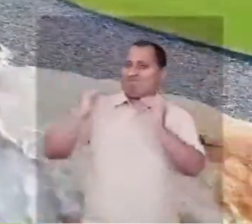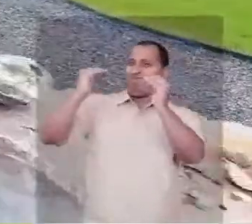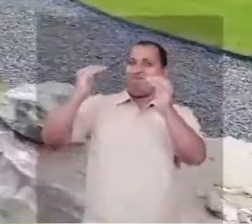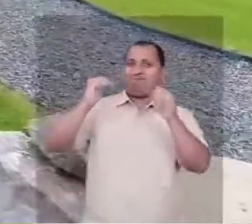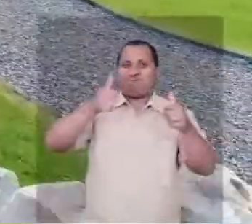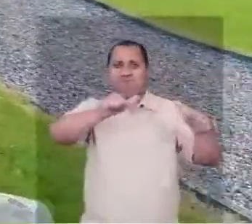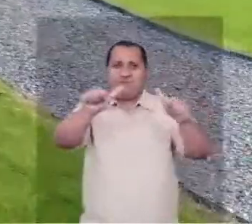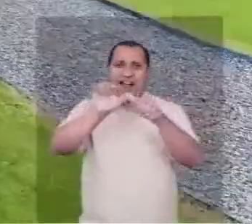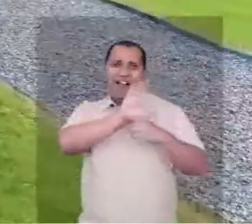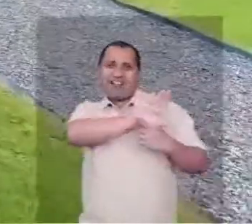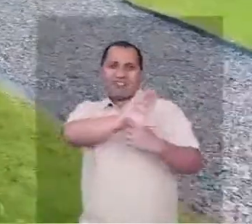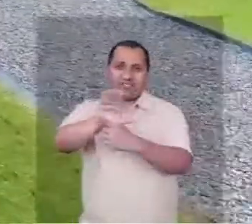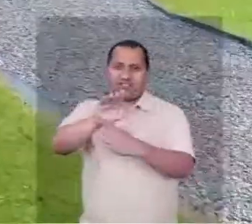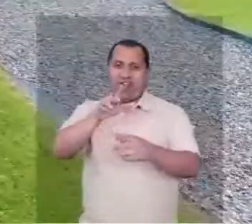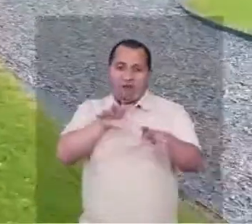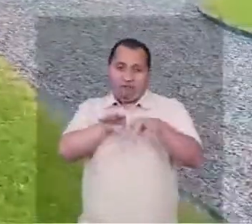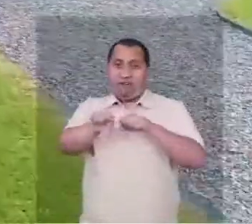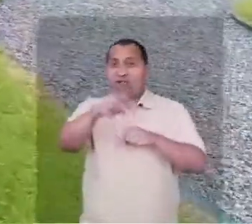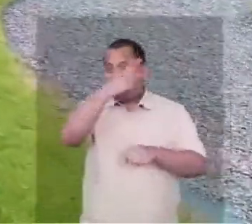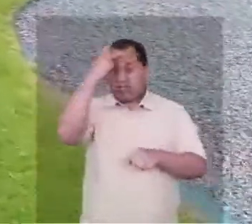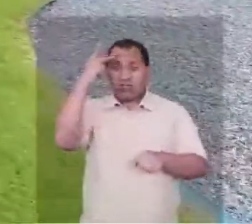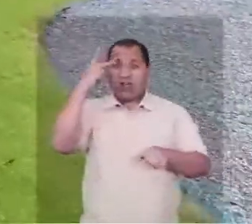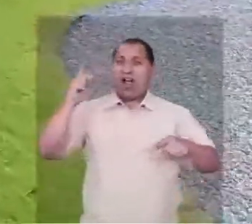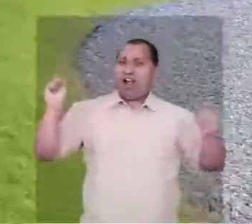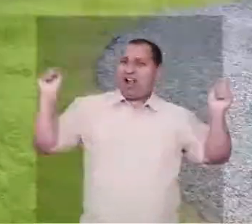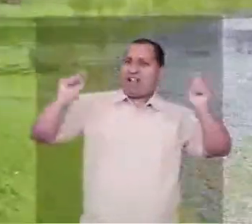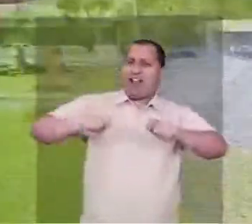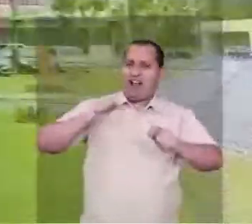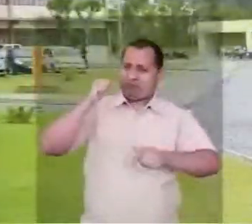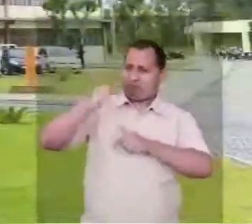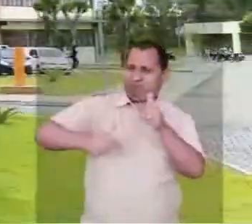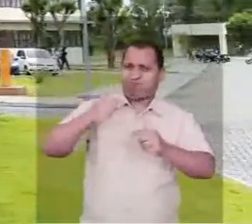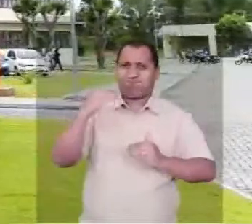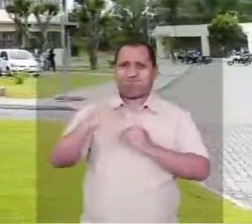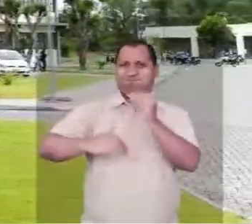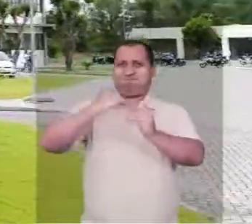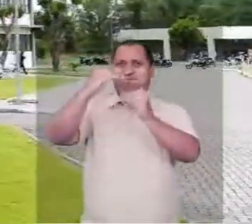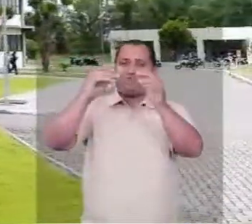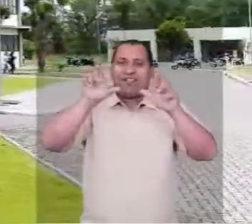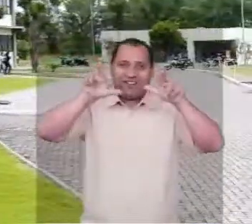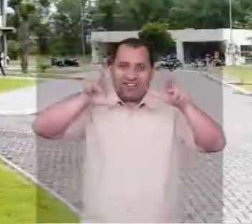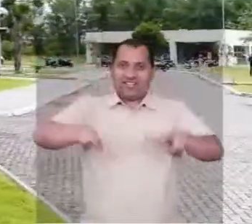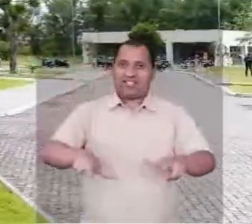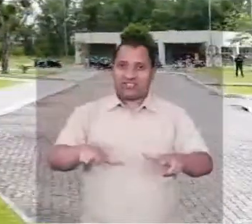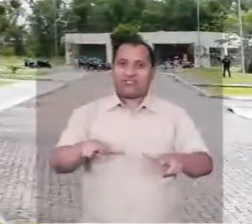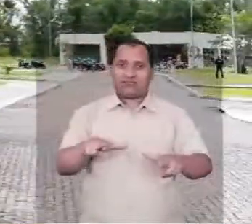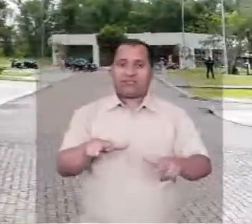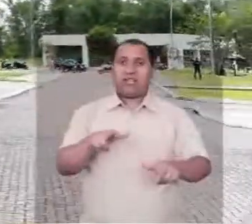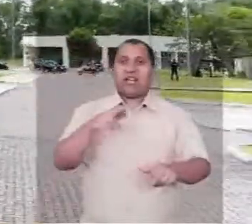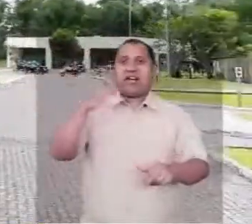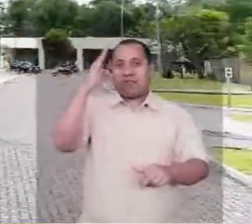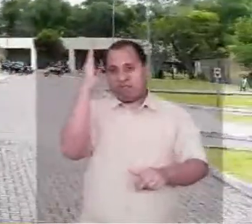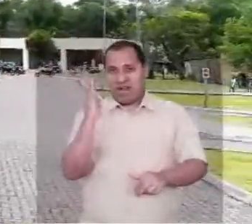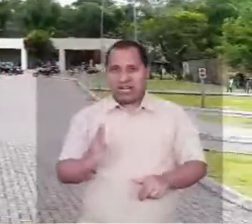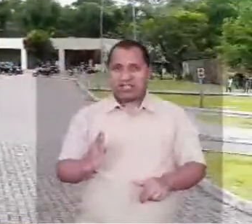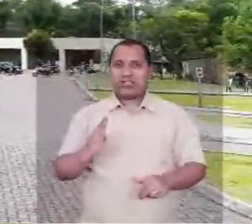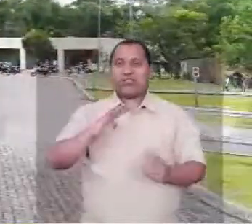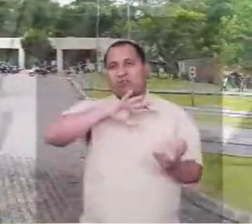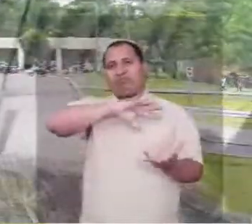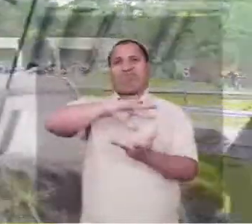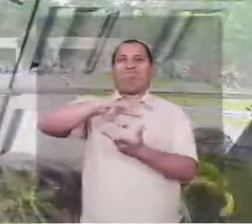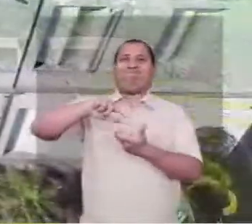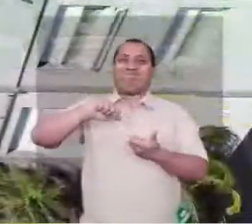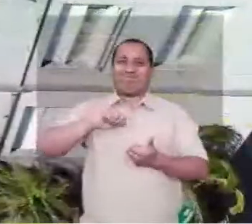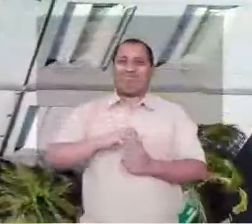para formar pessoas capacitadas e comprometidas com o desenvolvimento regional, nacional e